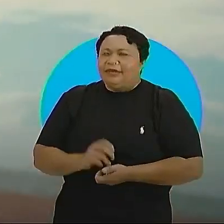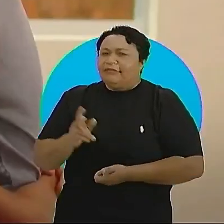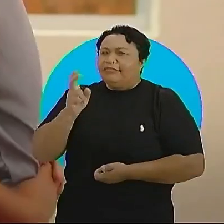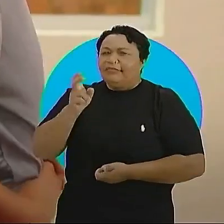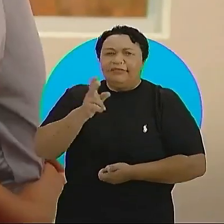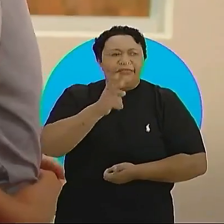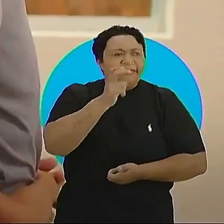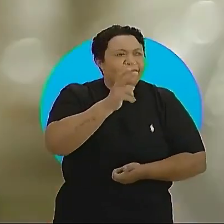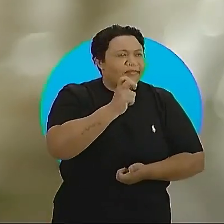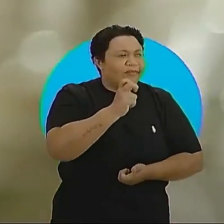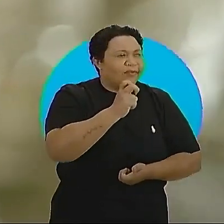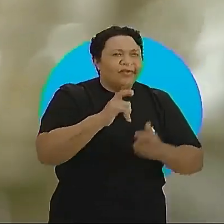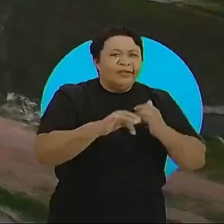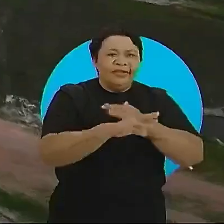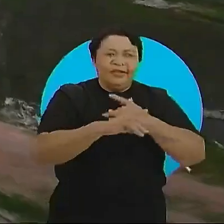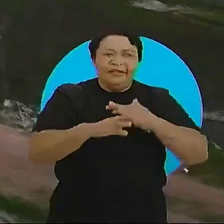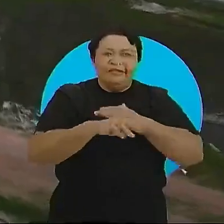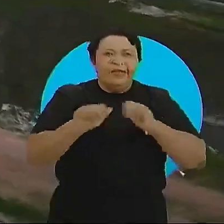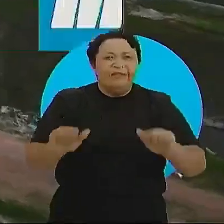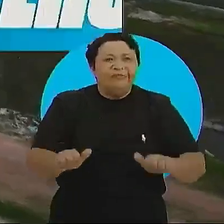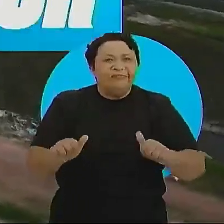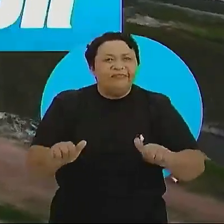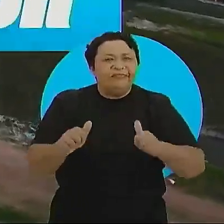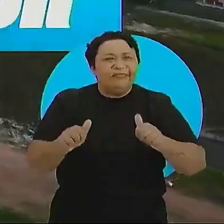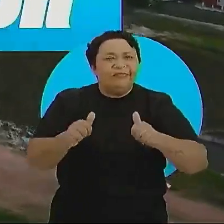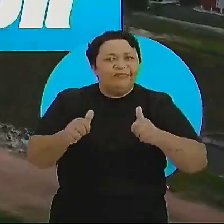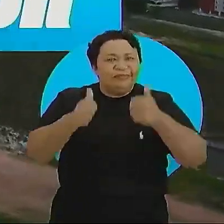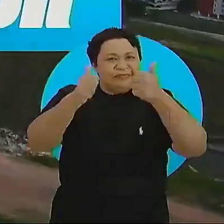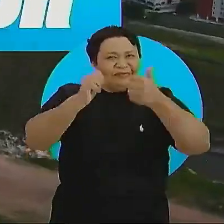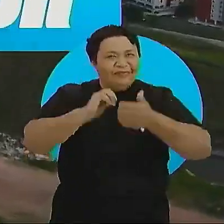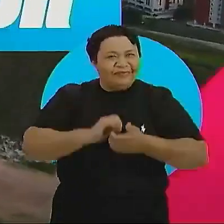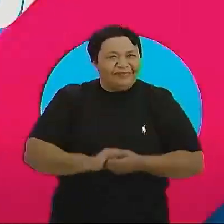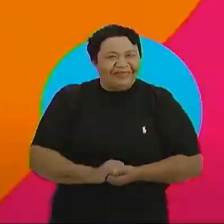Dá pra ver que a nossa cidade tá cada dia melhor.